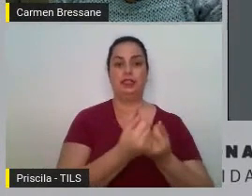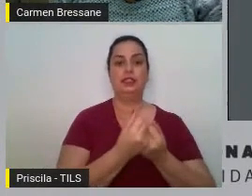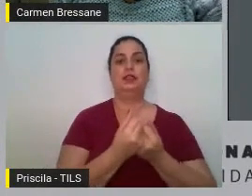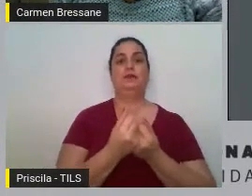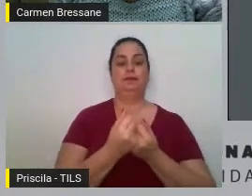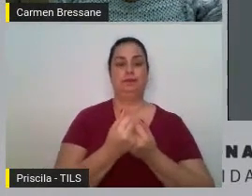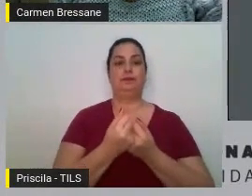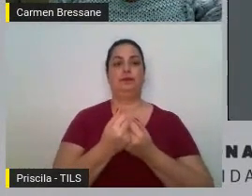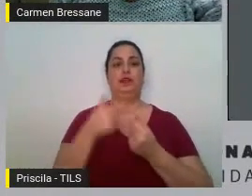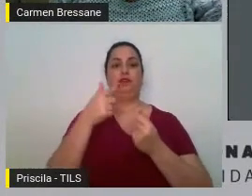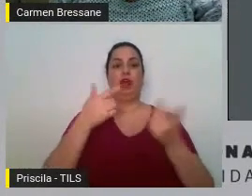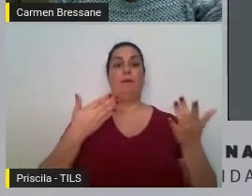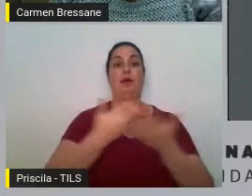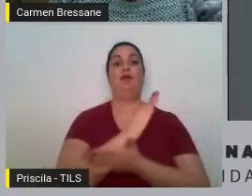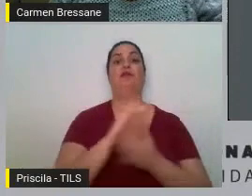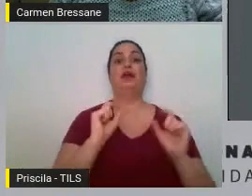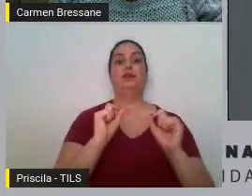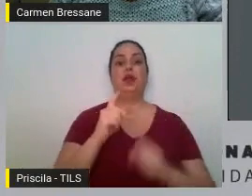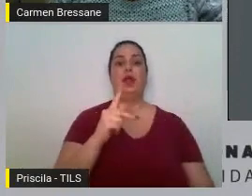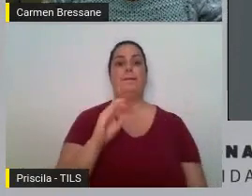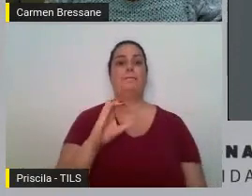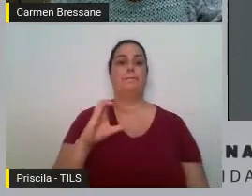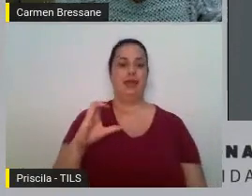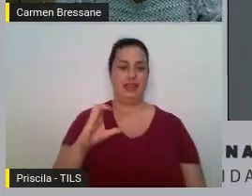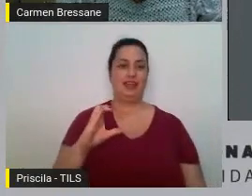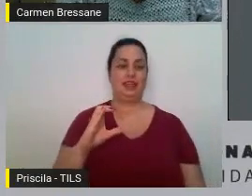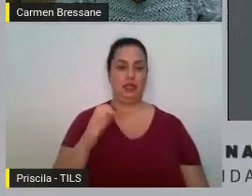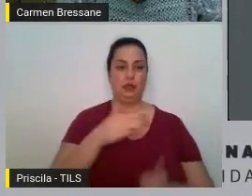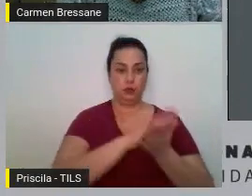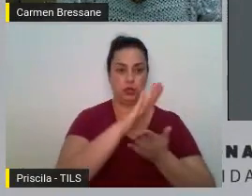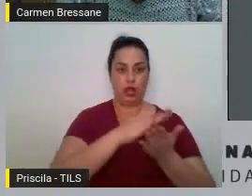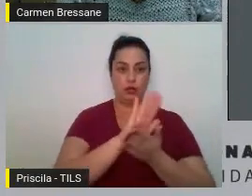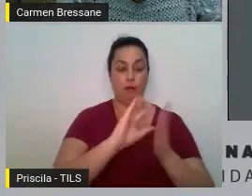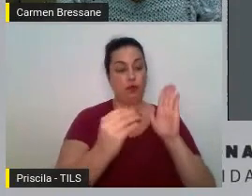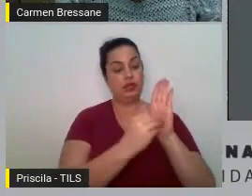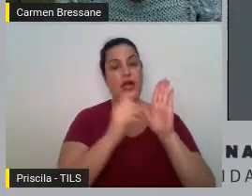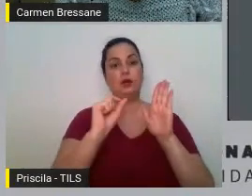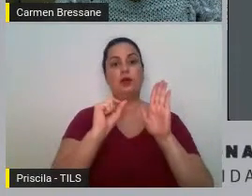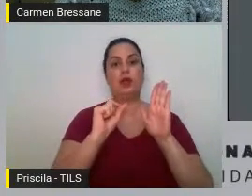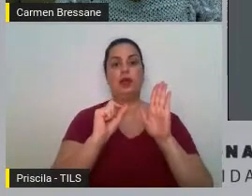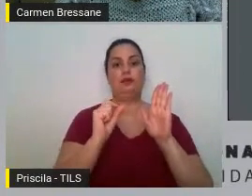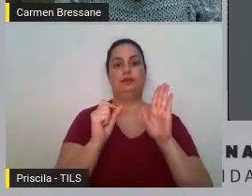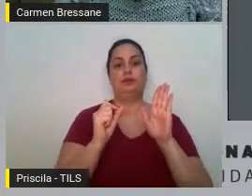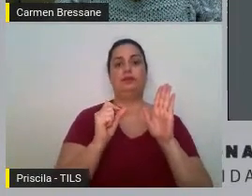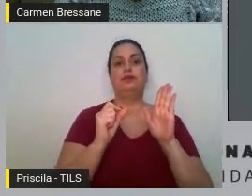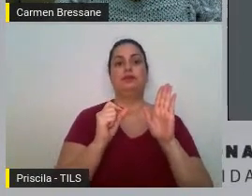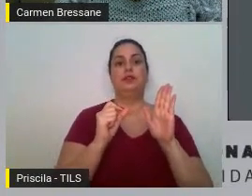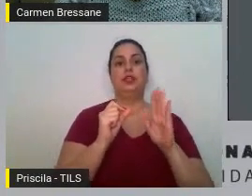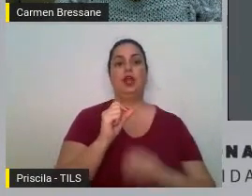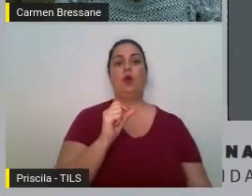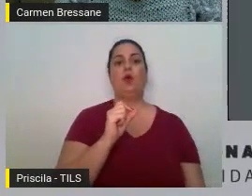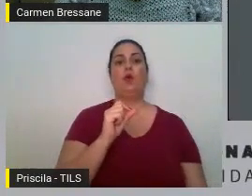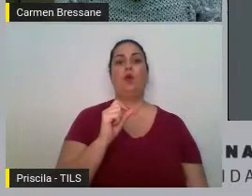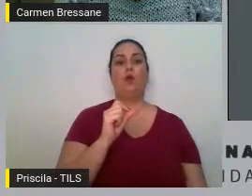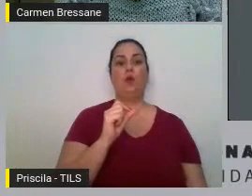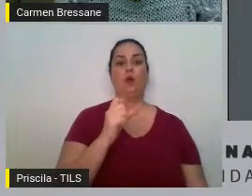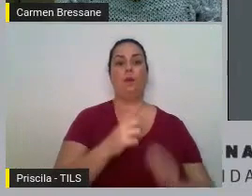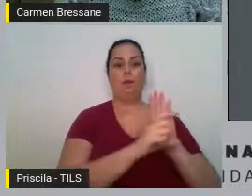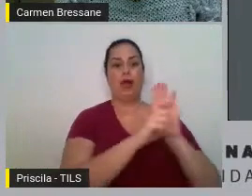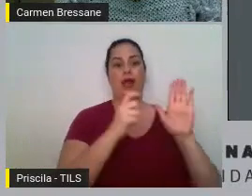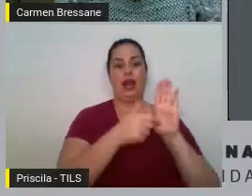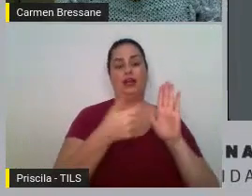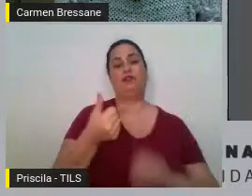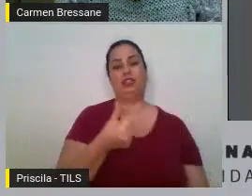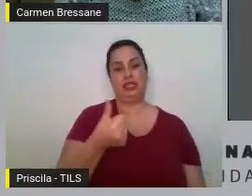do teto de gastos colocaram lá no parágrafo sexto uma exclusão para o teto de gastos